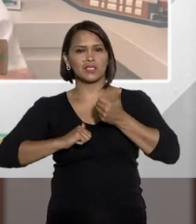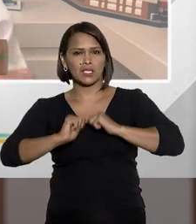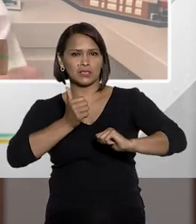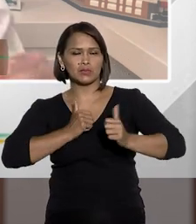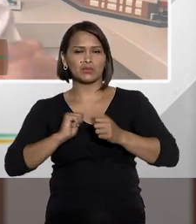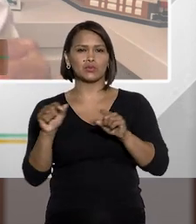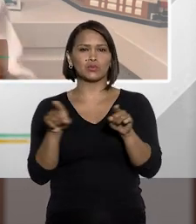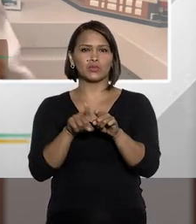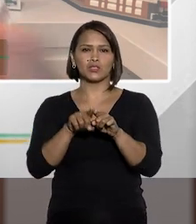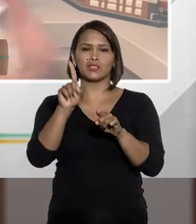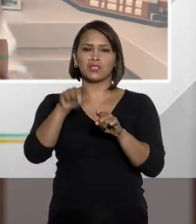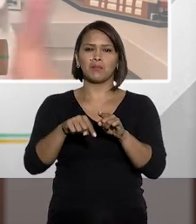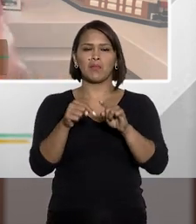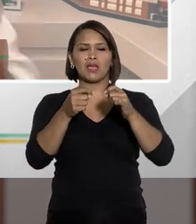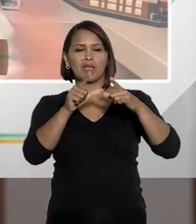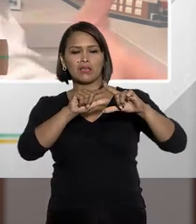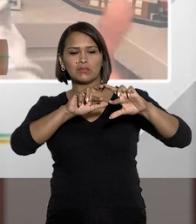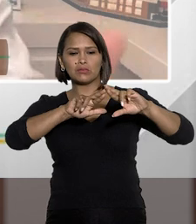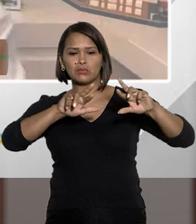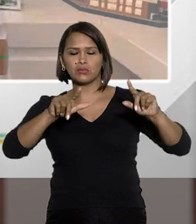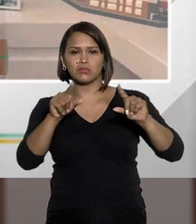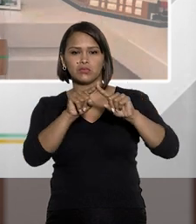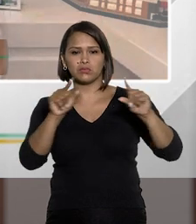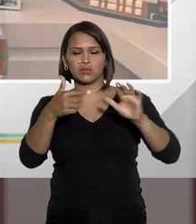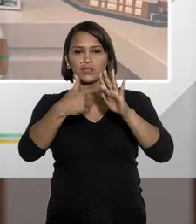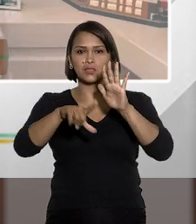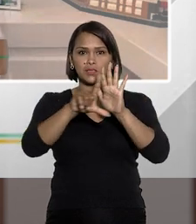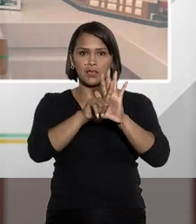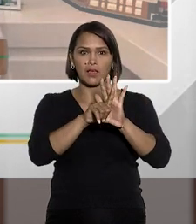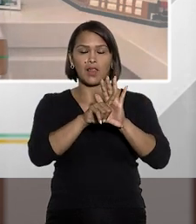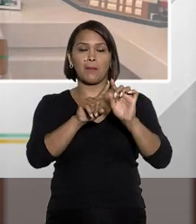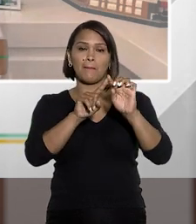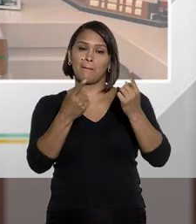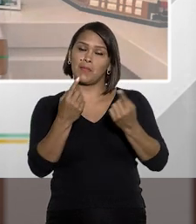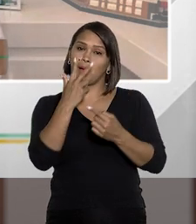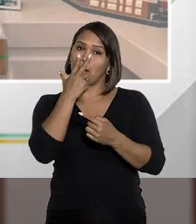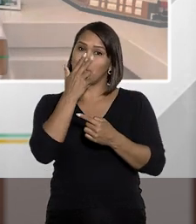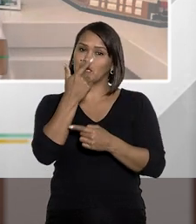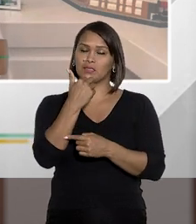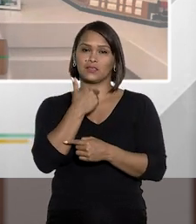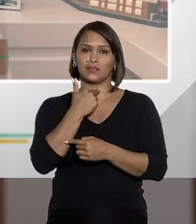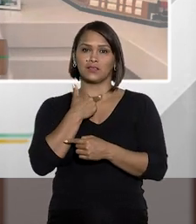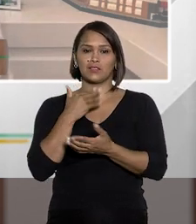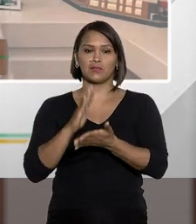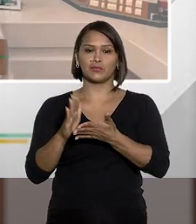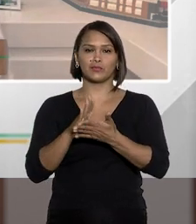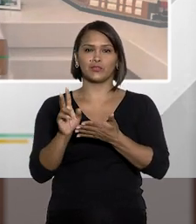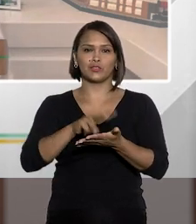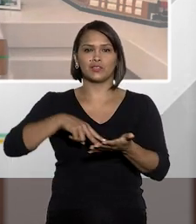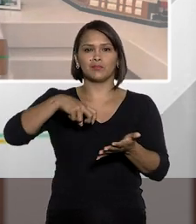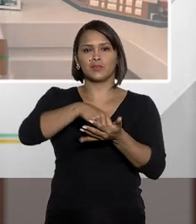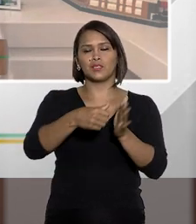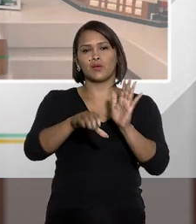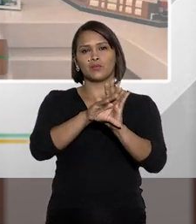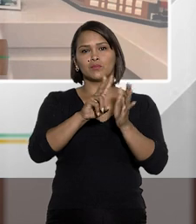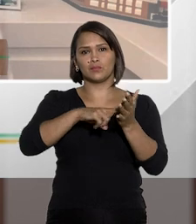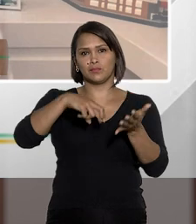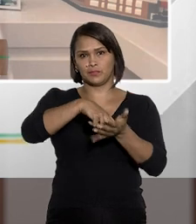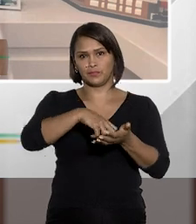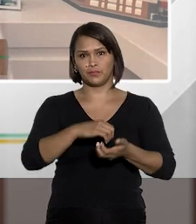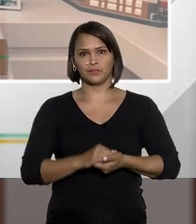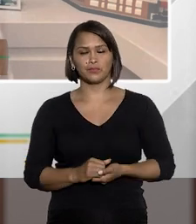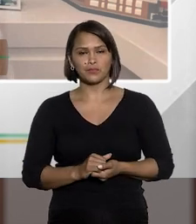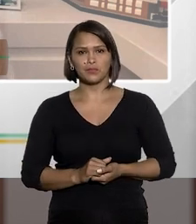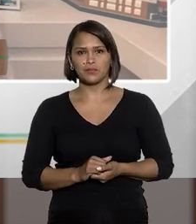angústia, desse anacronismo que nós temos aí a situação. Mas me parece que você não pode fugir da aplicação do código